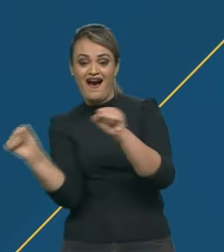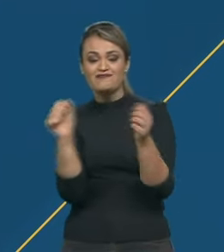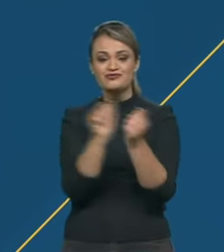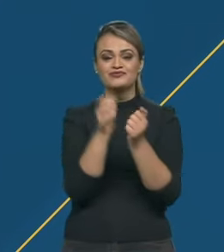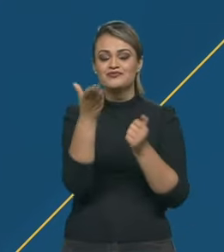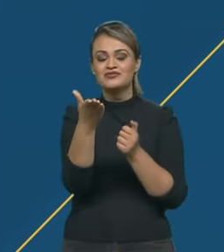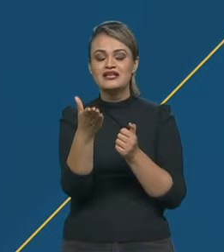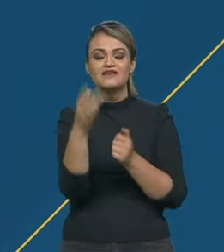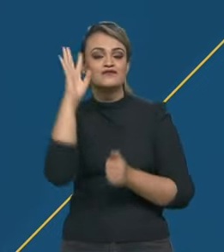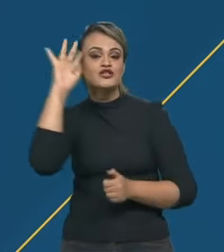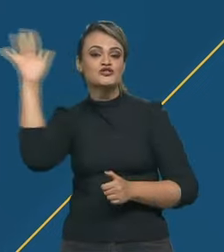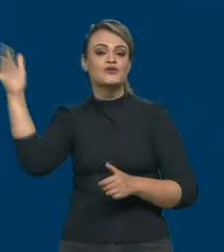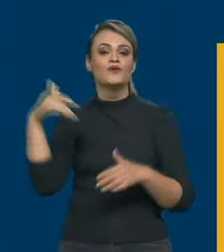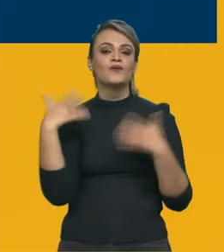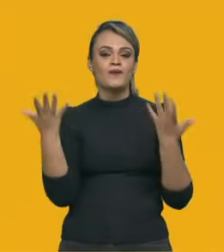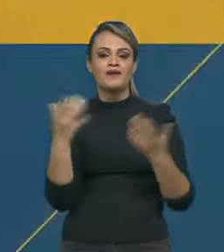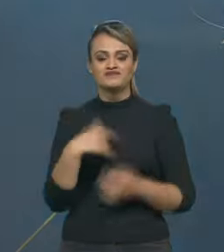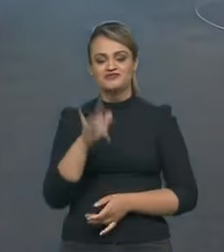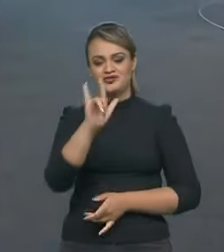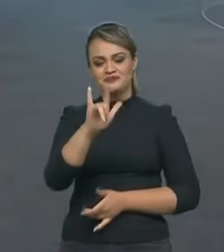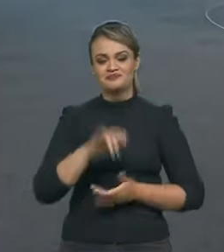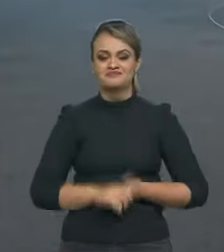você queria correr na Fórmula 1 te amo